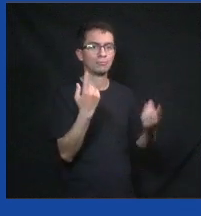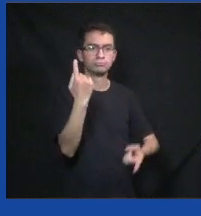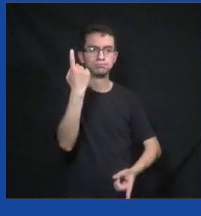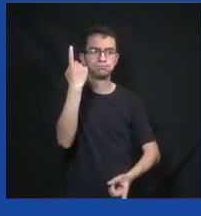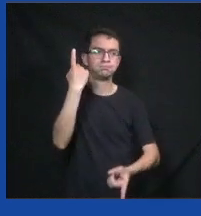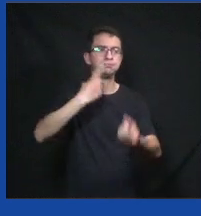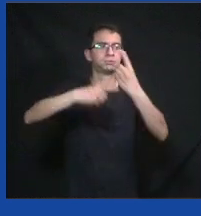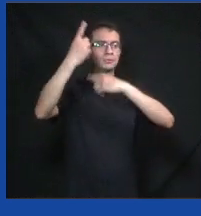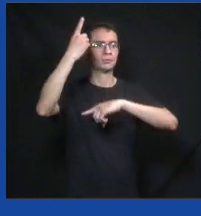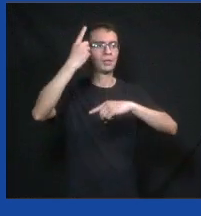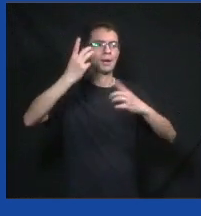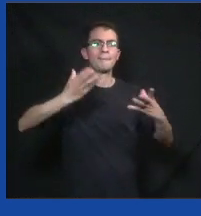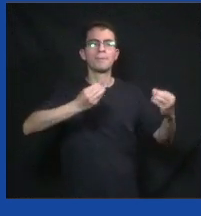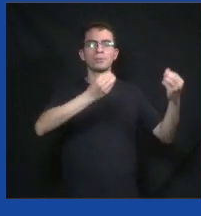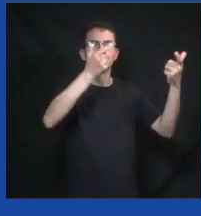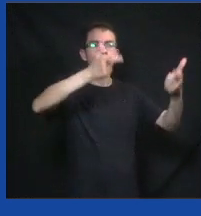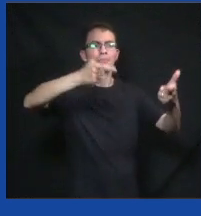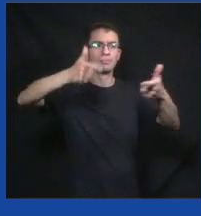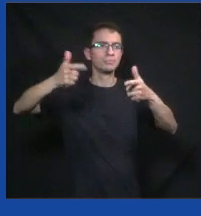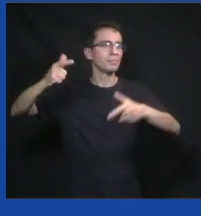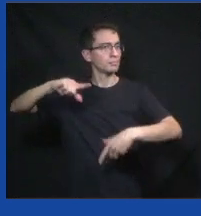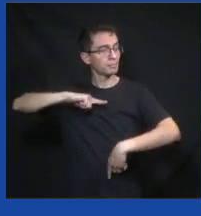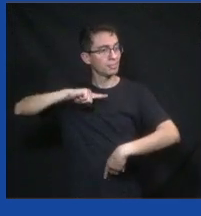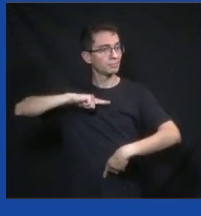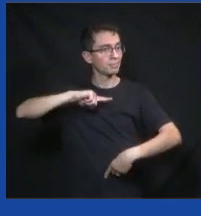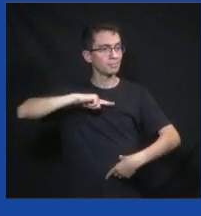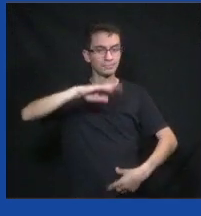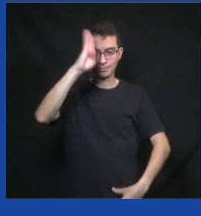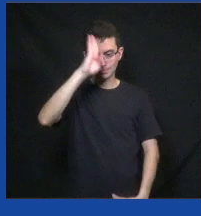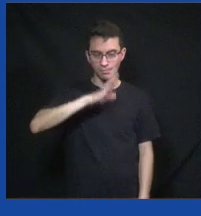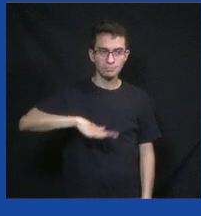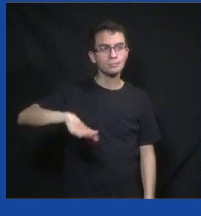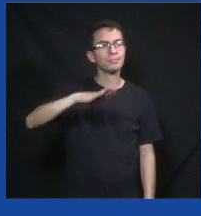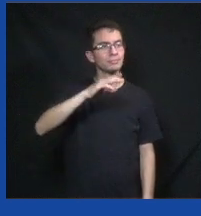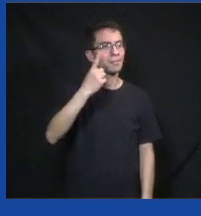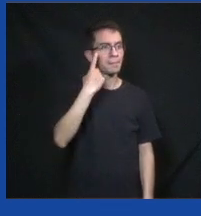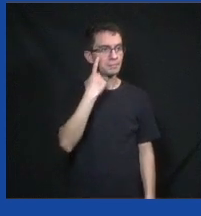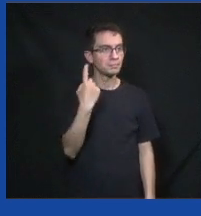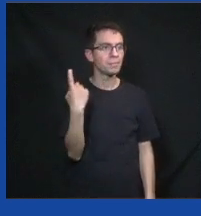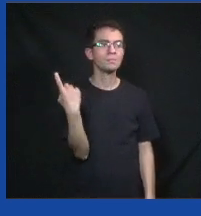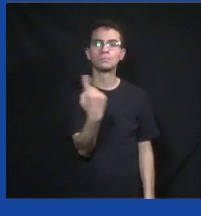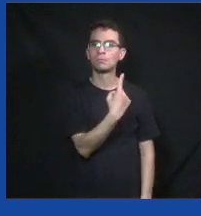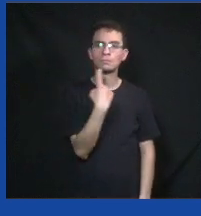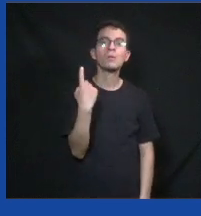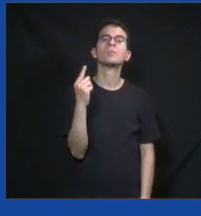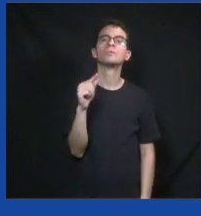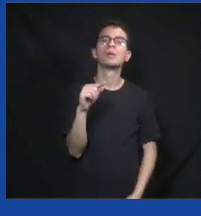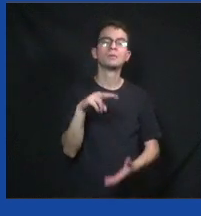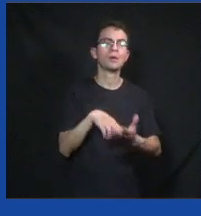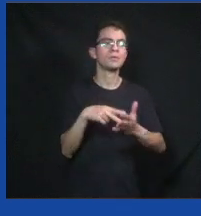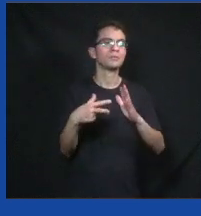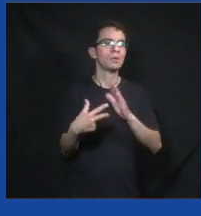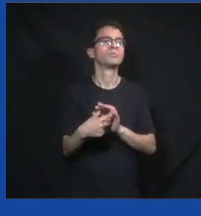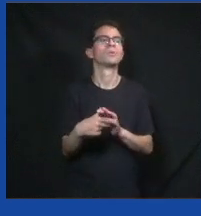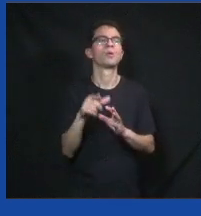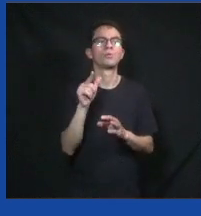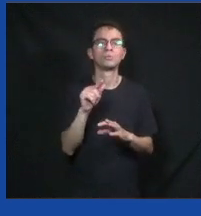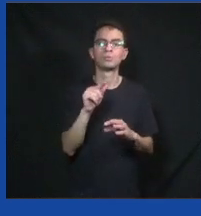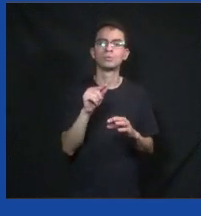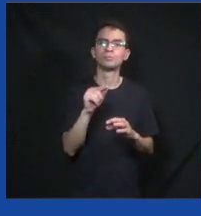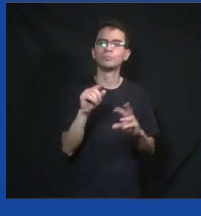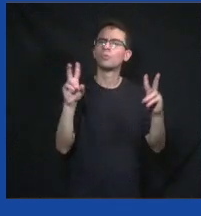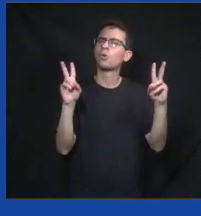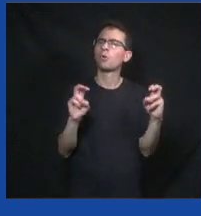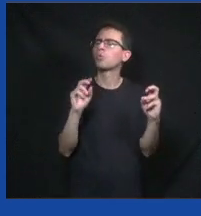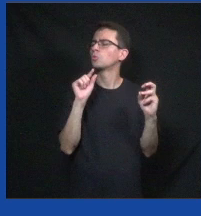com base em resposta de cidadãos do país inteiro e a gente olha para fazer no fim das contas o que é o nosso grande conceito,